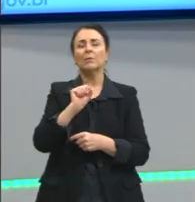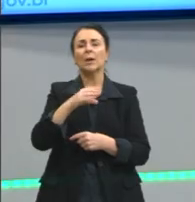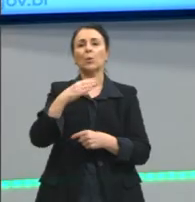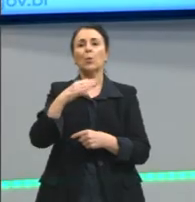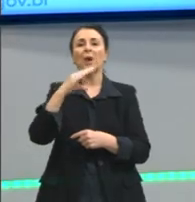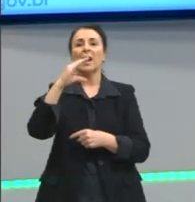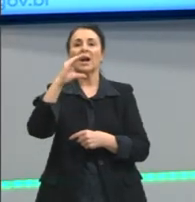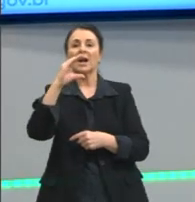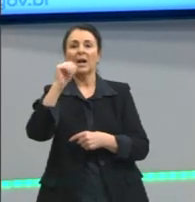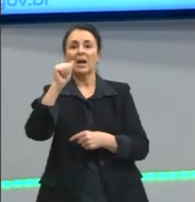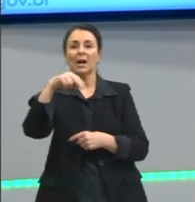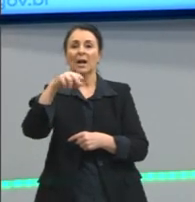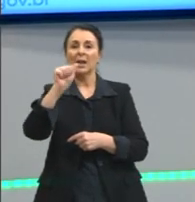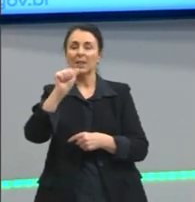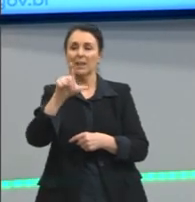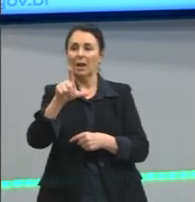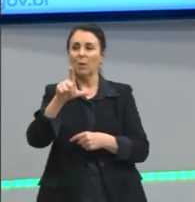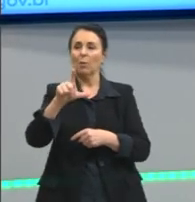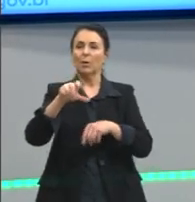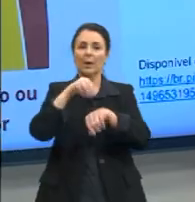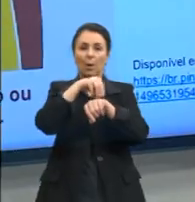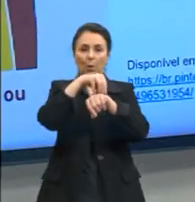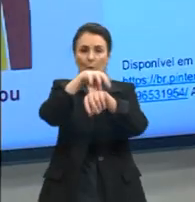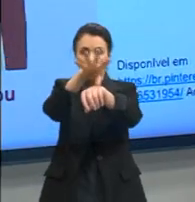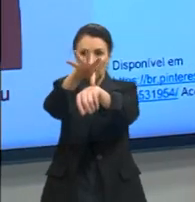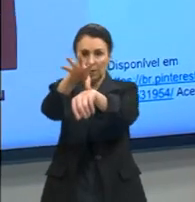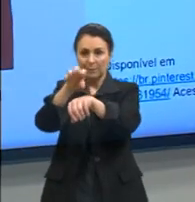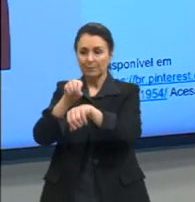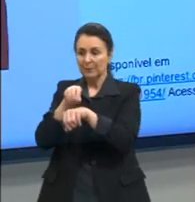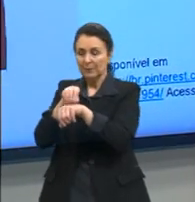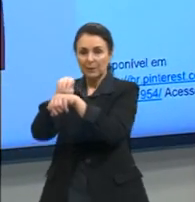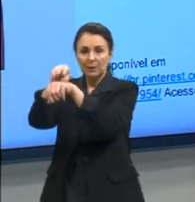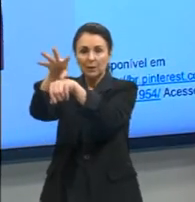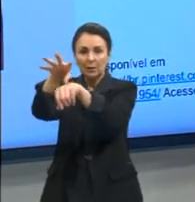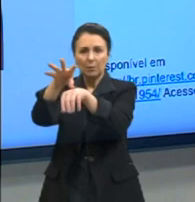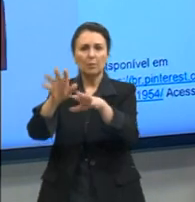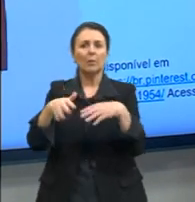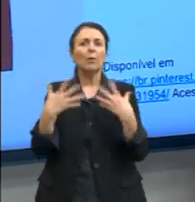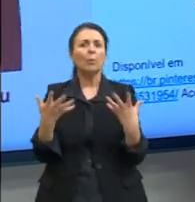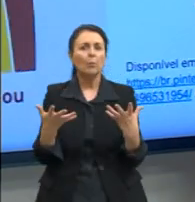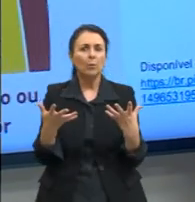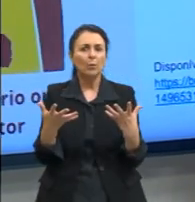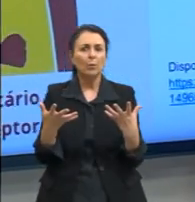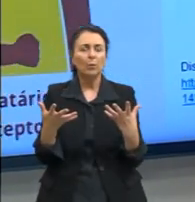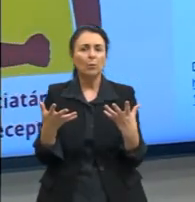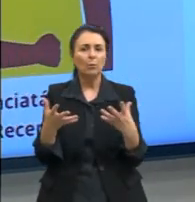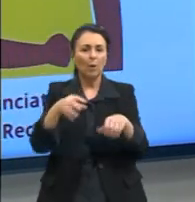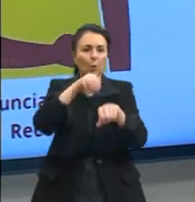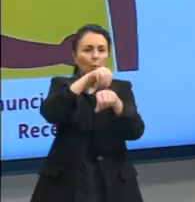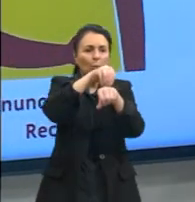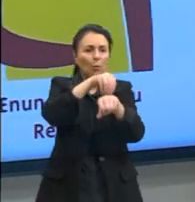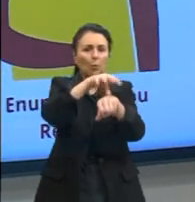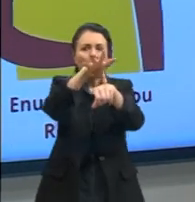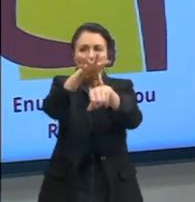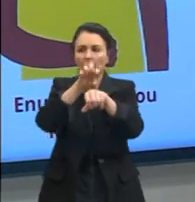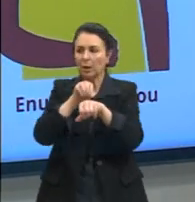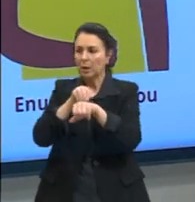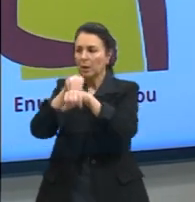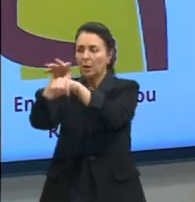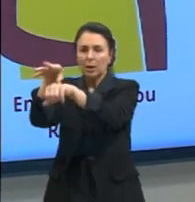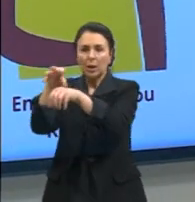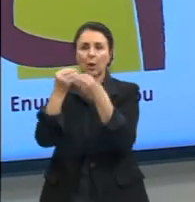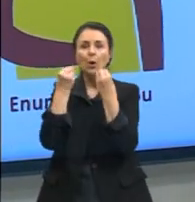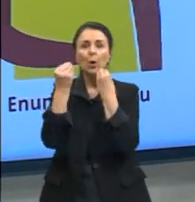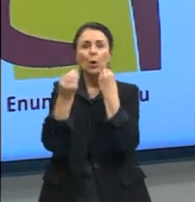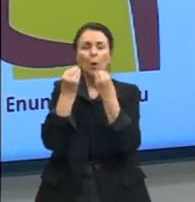ou meio. O que é isso? Por onde essa mensagem é transmitida? Como essa mensagem